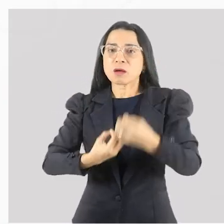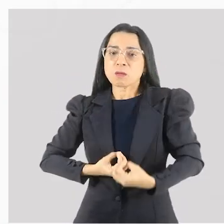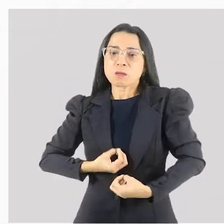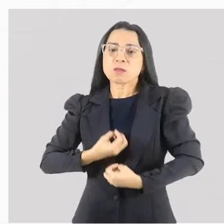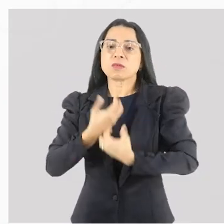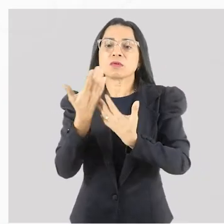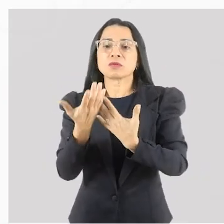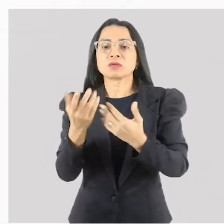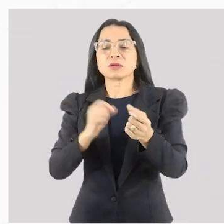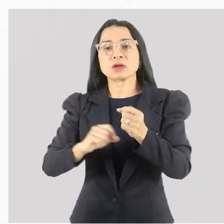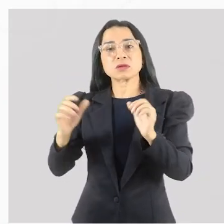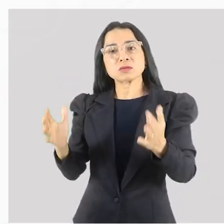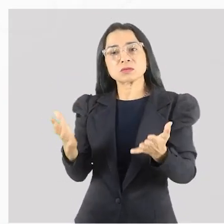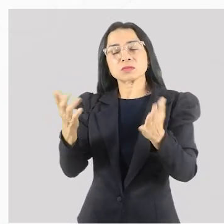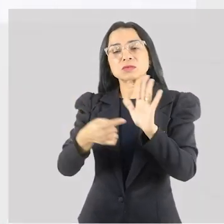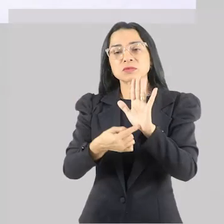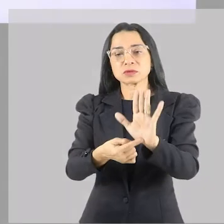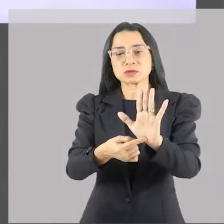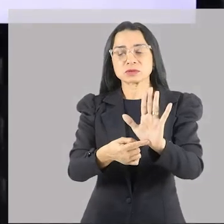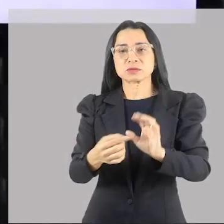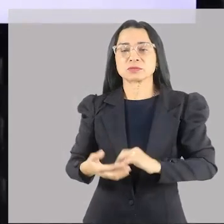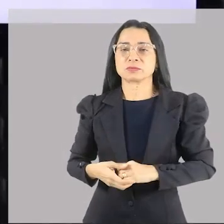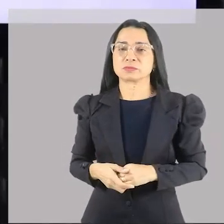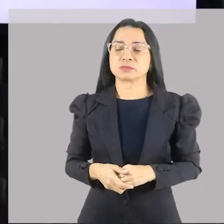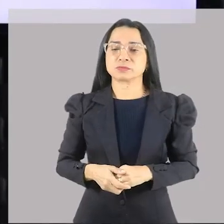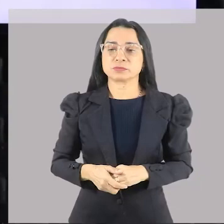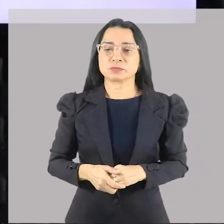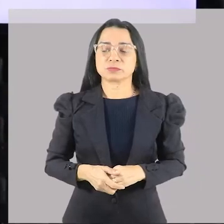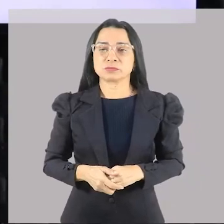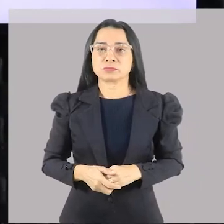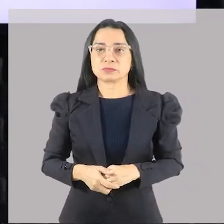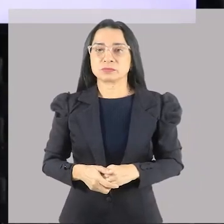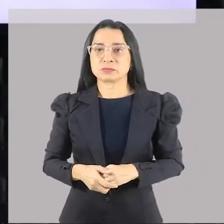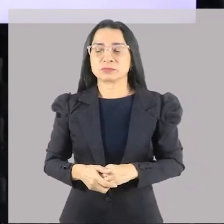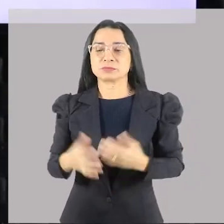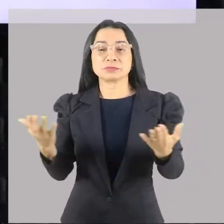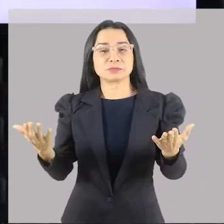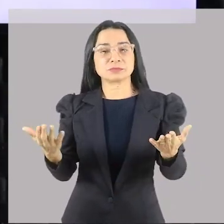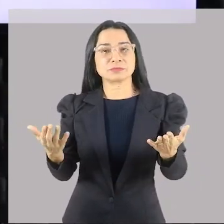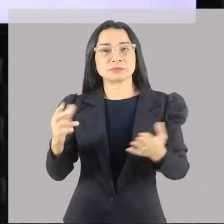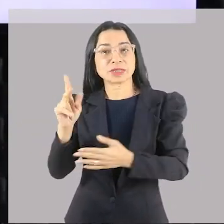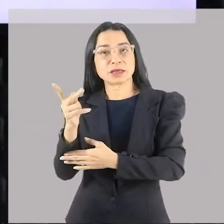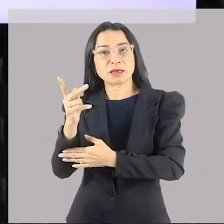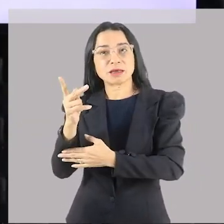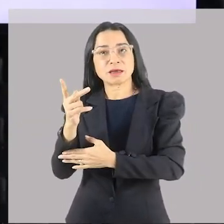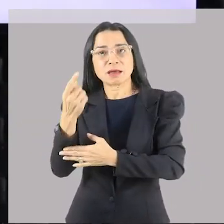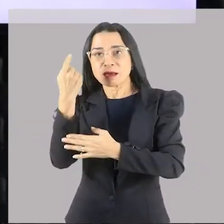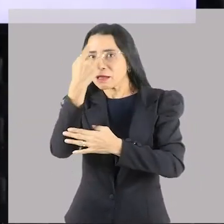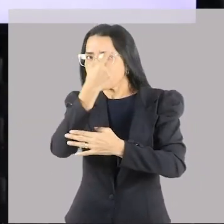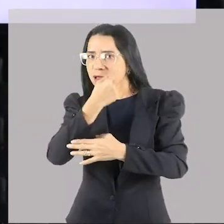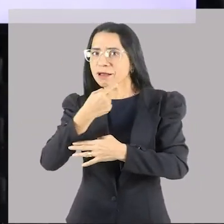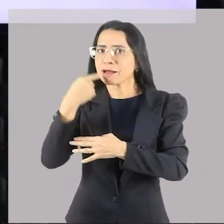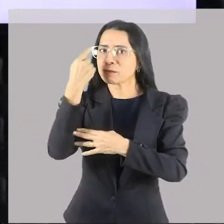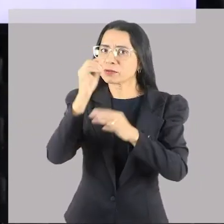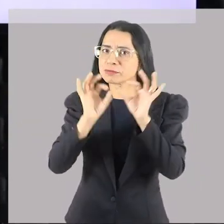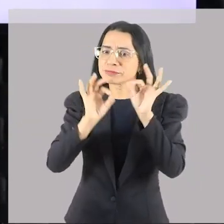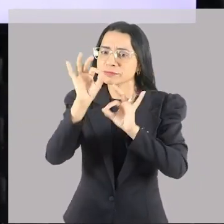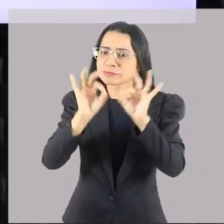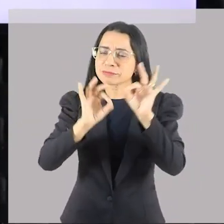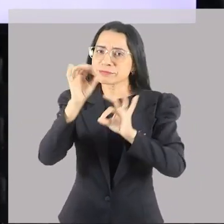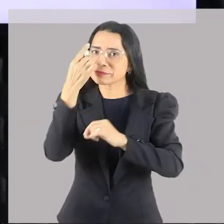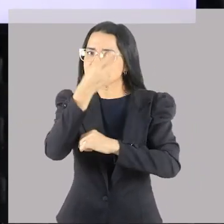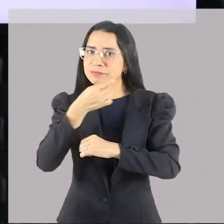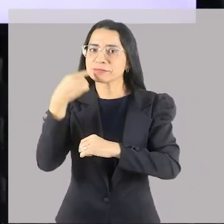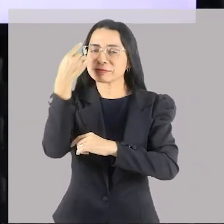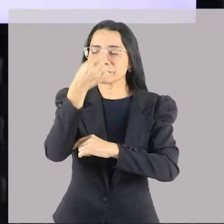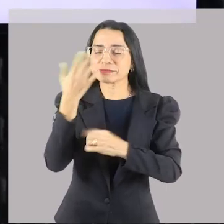chamada... Não vou rir sobre isso, prometo, estou tentando. Olha aí, Edna, me ajuda. Harmonização facial. Pois é, o que